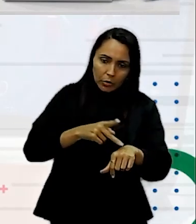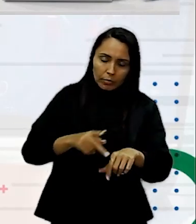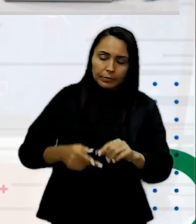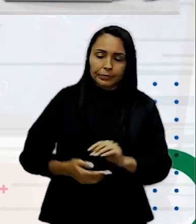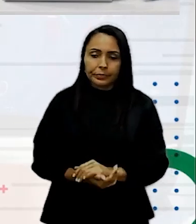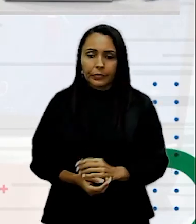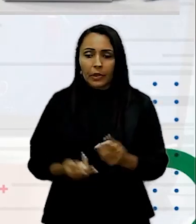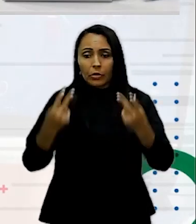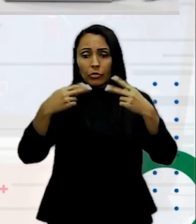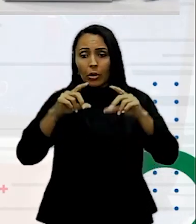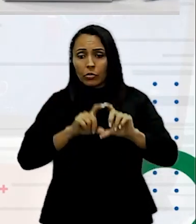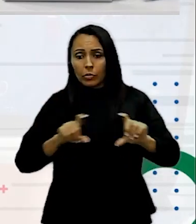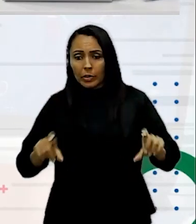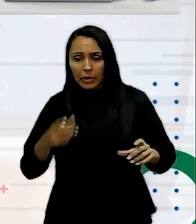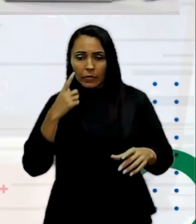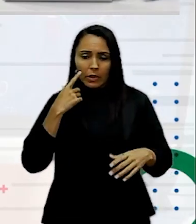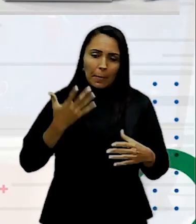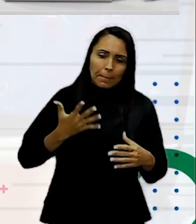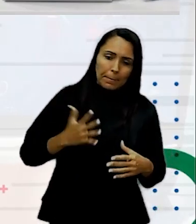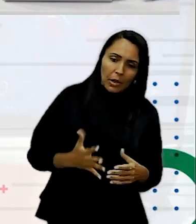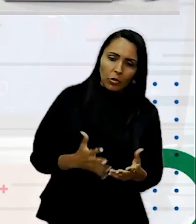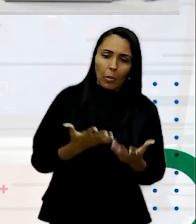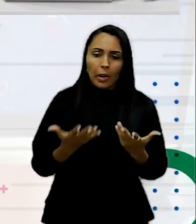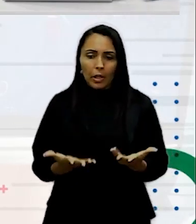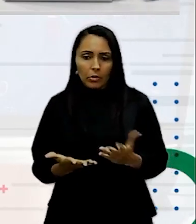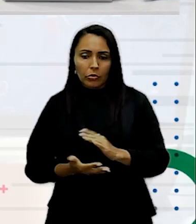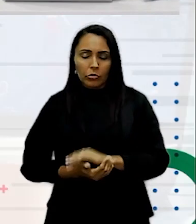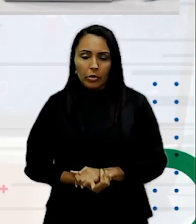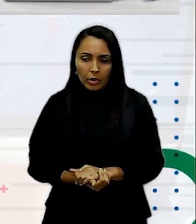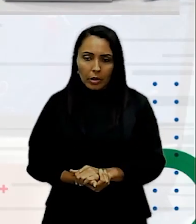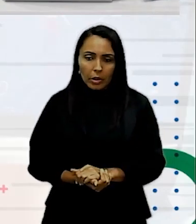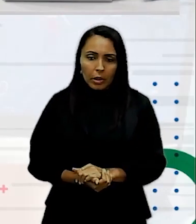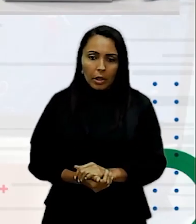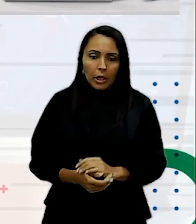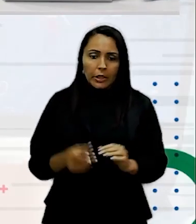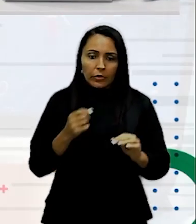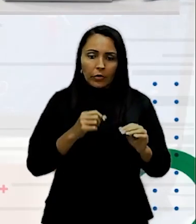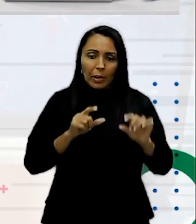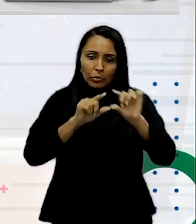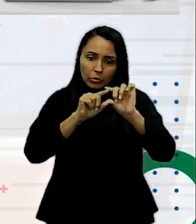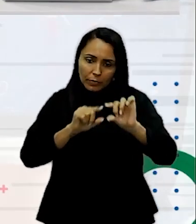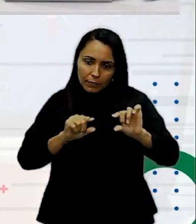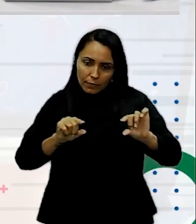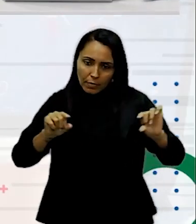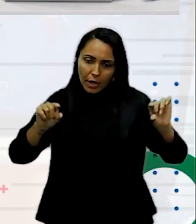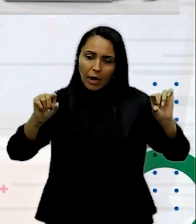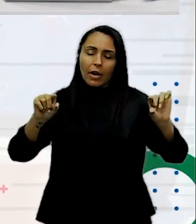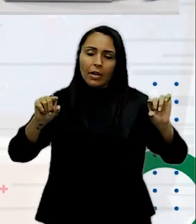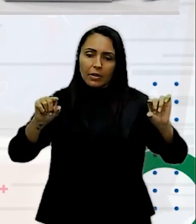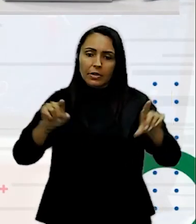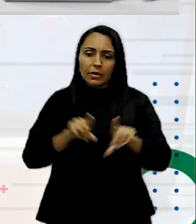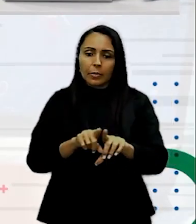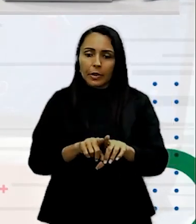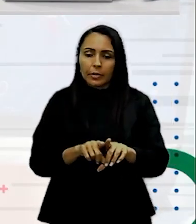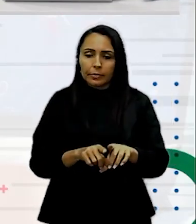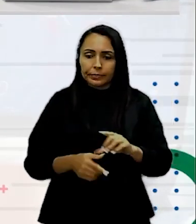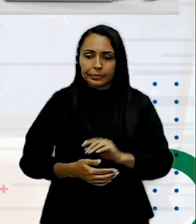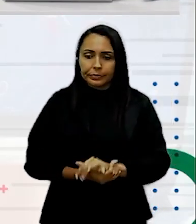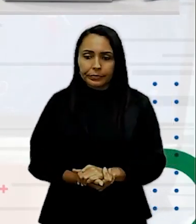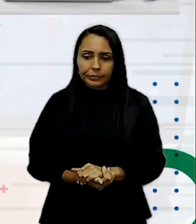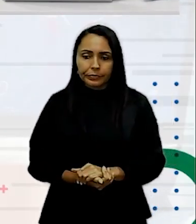subtítulo Está regular E no formato De frase No texto corrido Também No